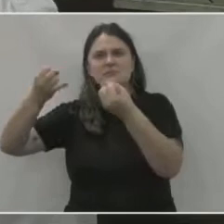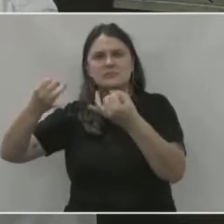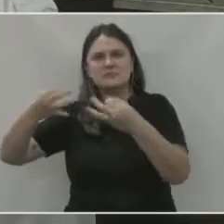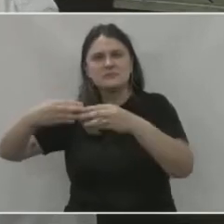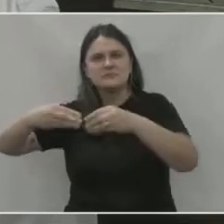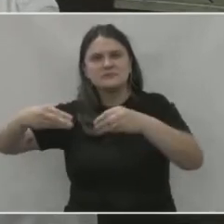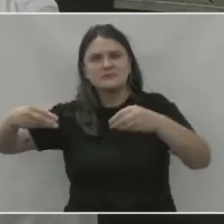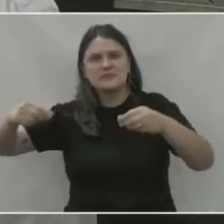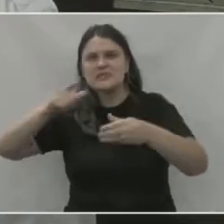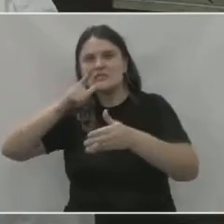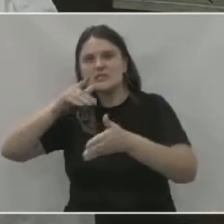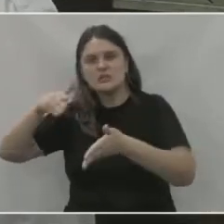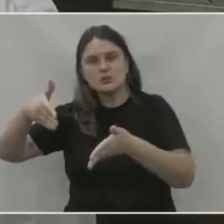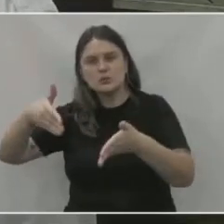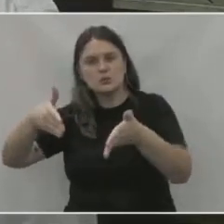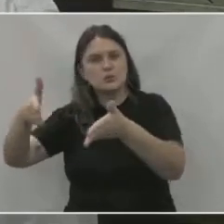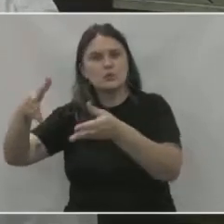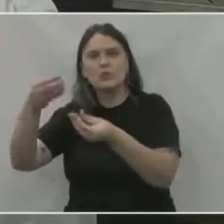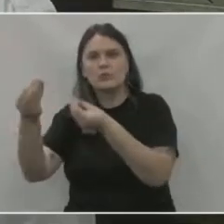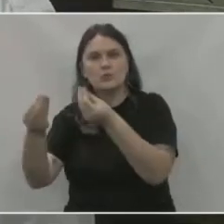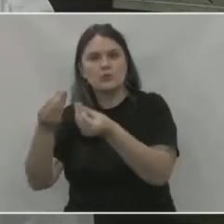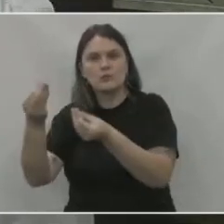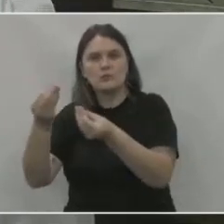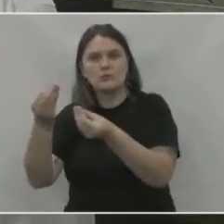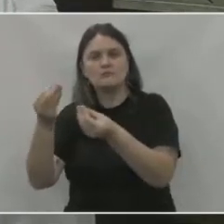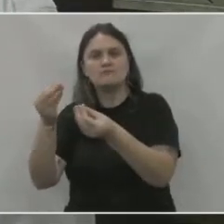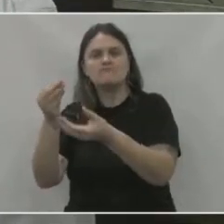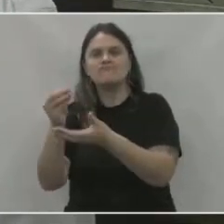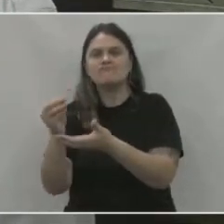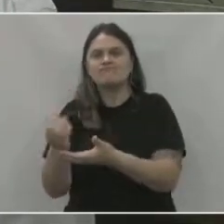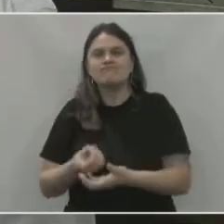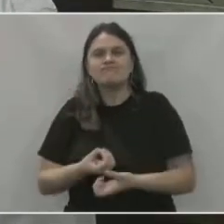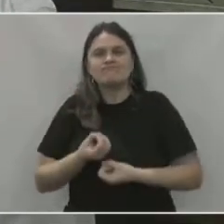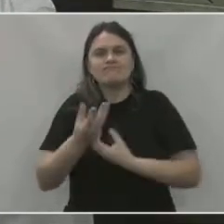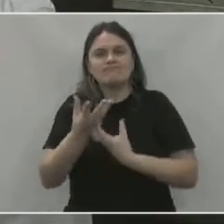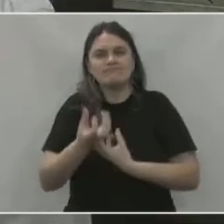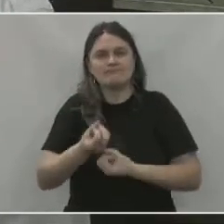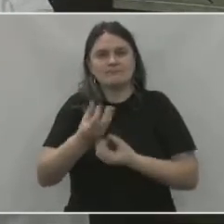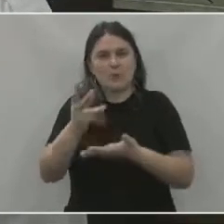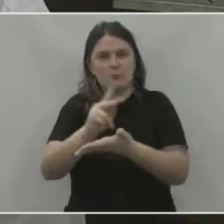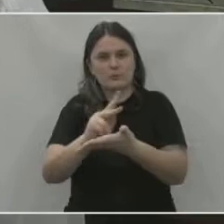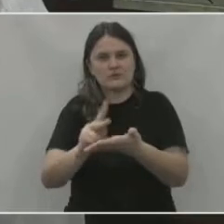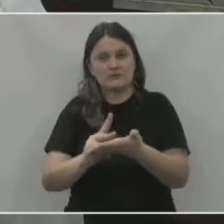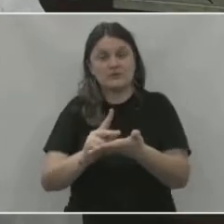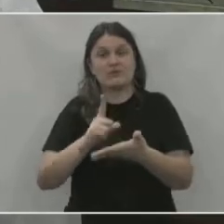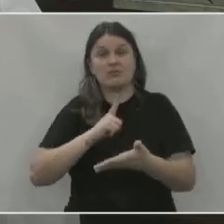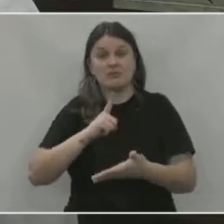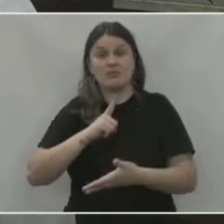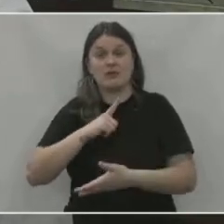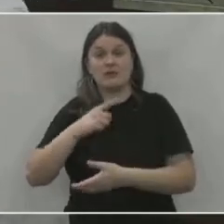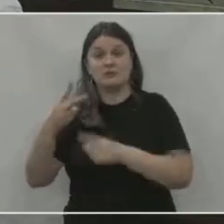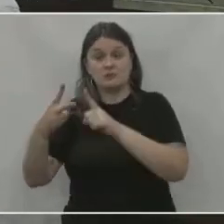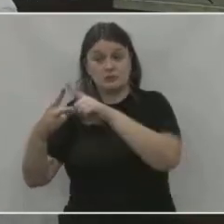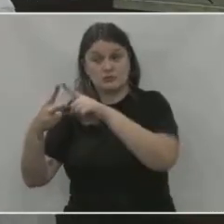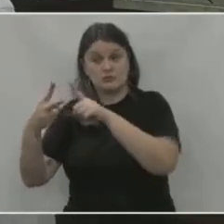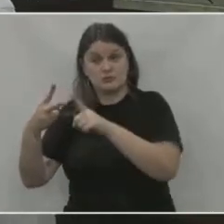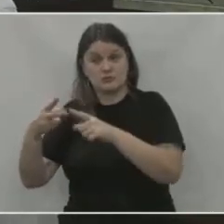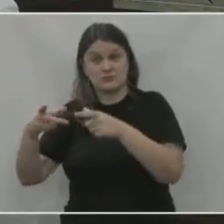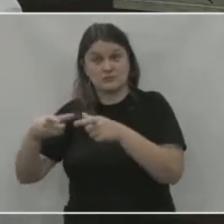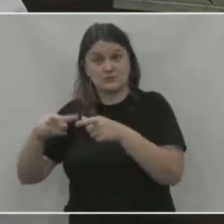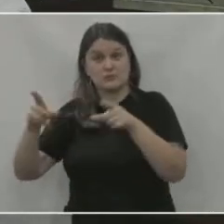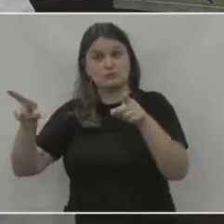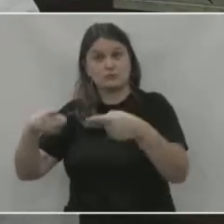principalmente, evidentemente, a poesia. Porque são dois CDs com músicas